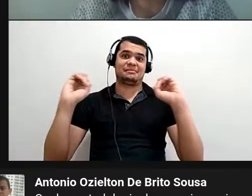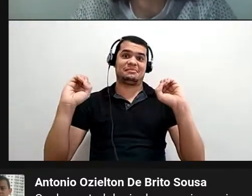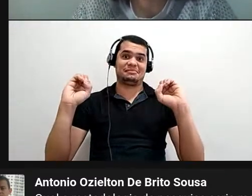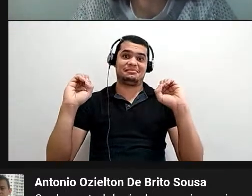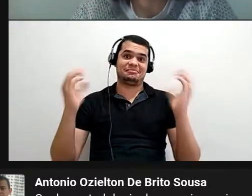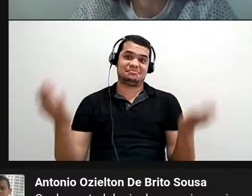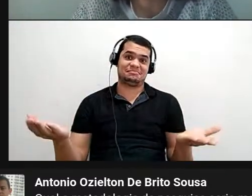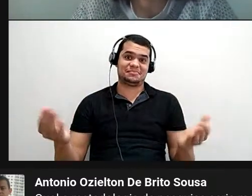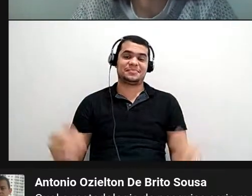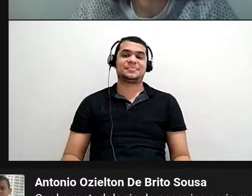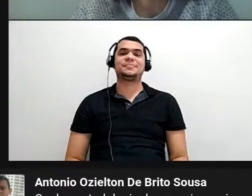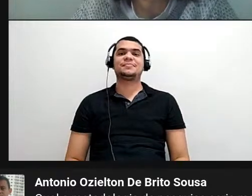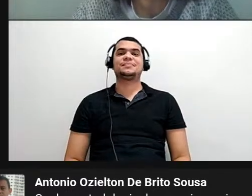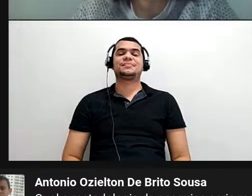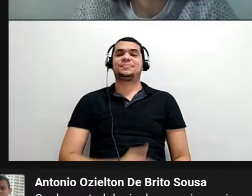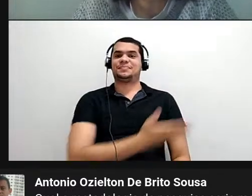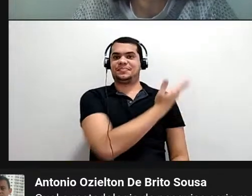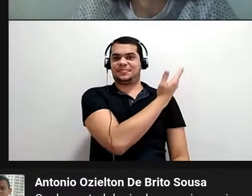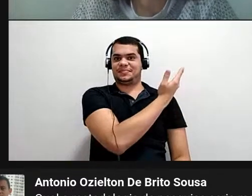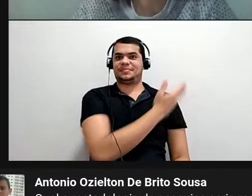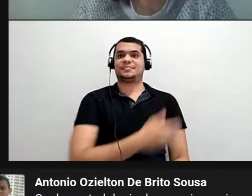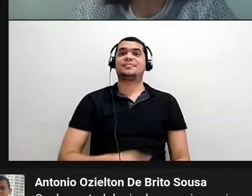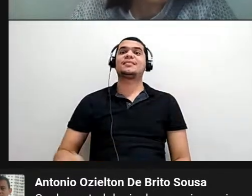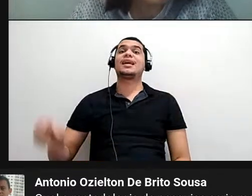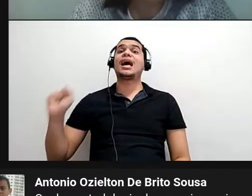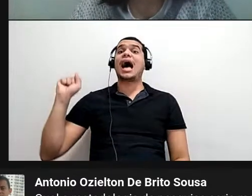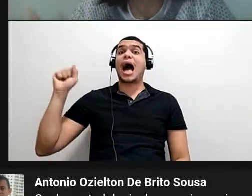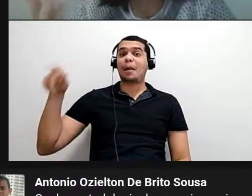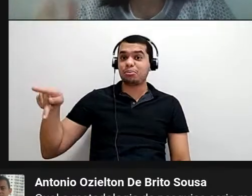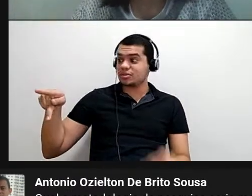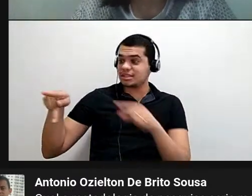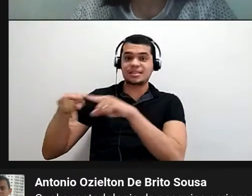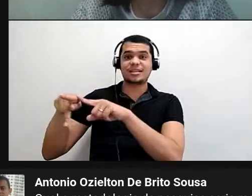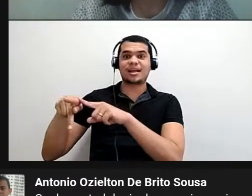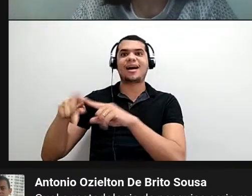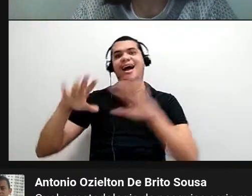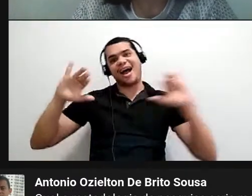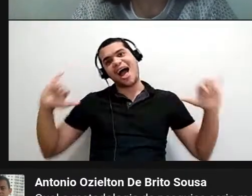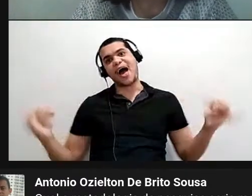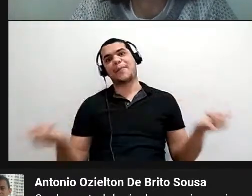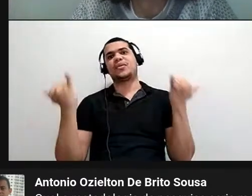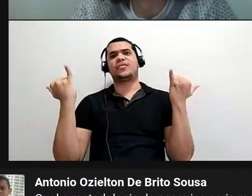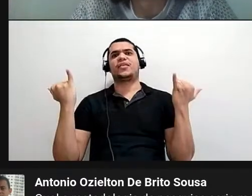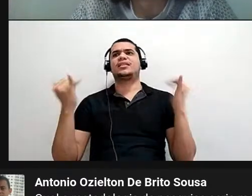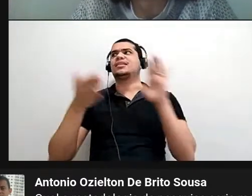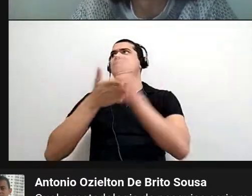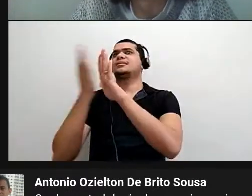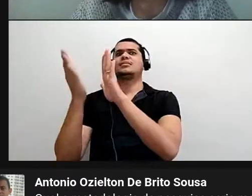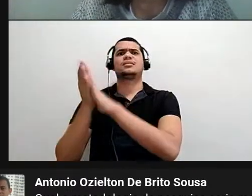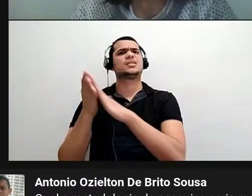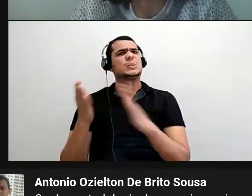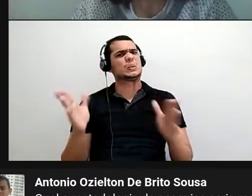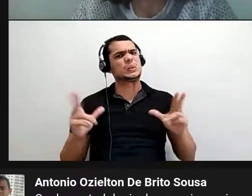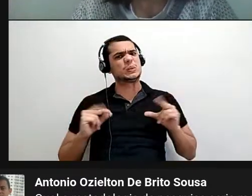Aí diz assim, né? Quando eu me aposentar, eu vou desfrutar. Não é? Olha que horror, gente!